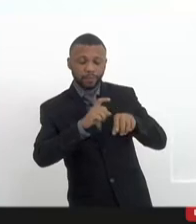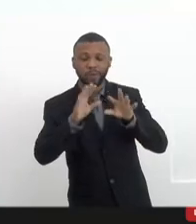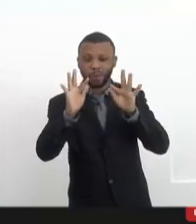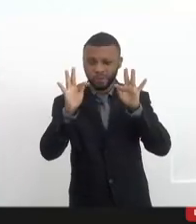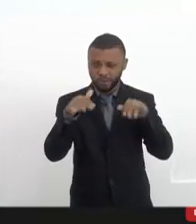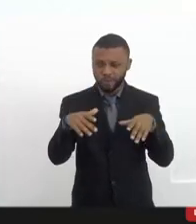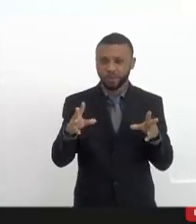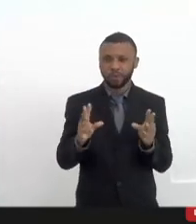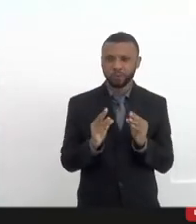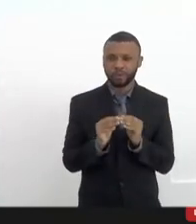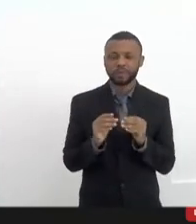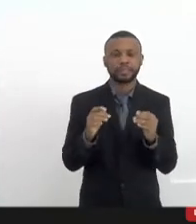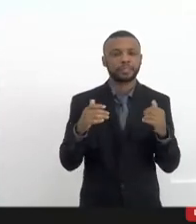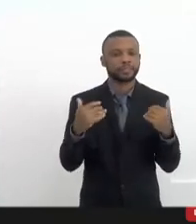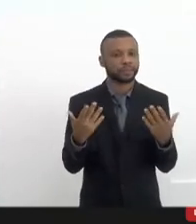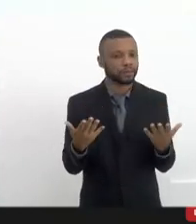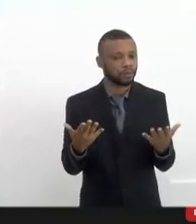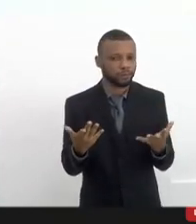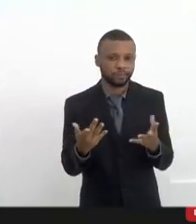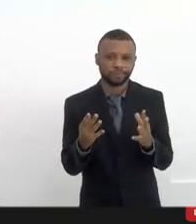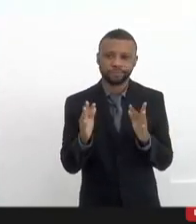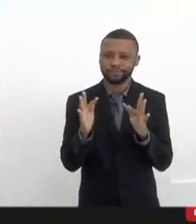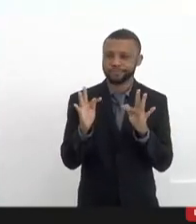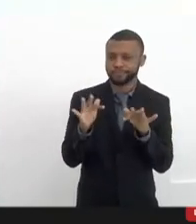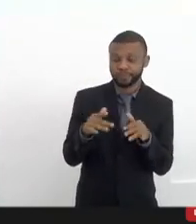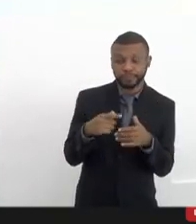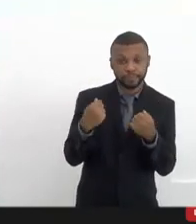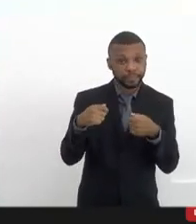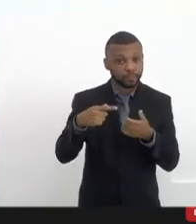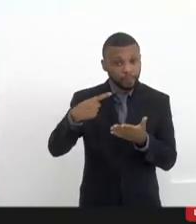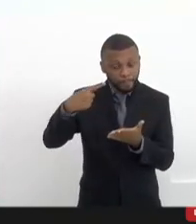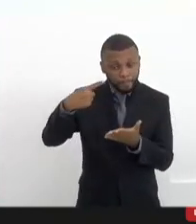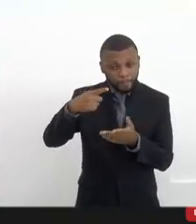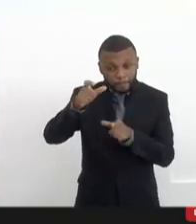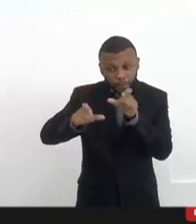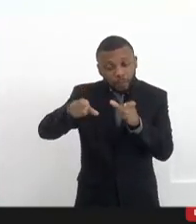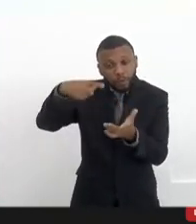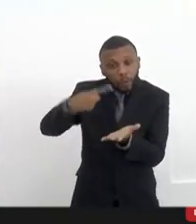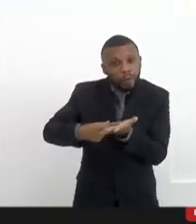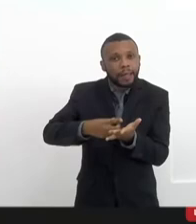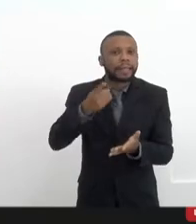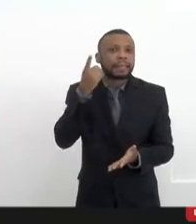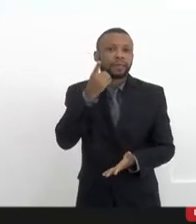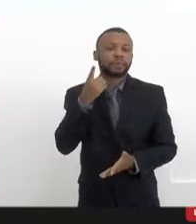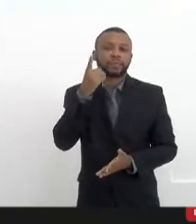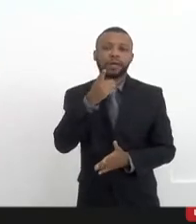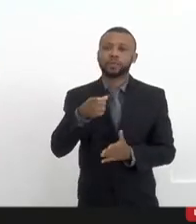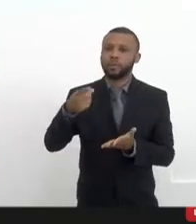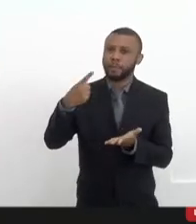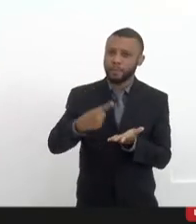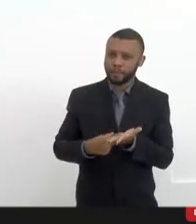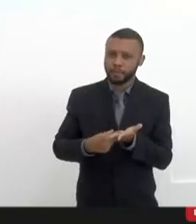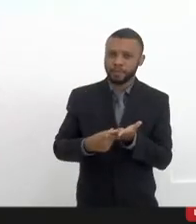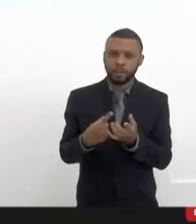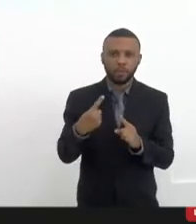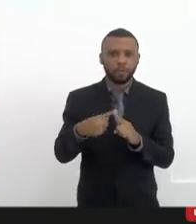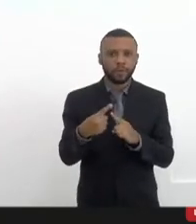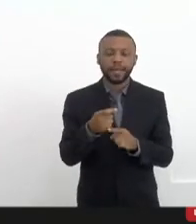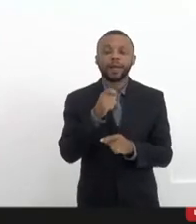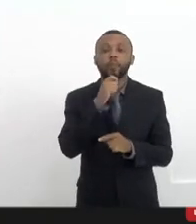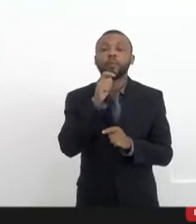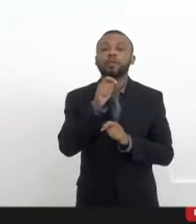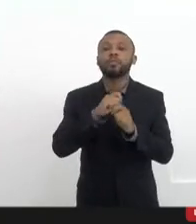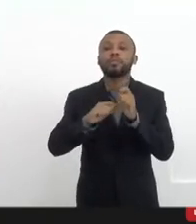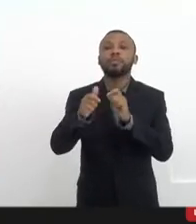concluindo. Então, é isso, a gente precisa ter pessoas comprometidas, deputados comprometidos, que não joguem a